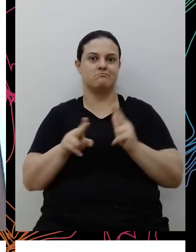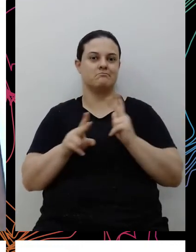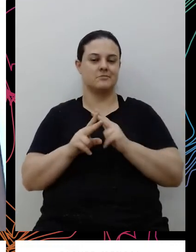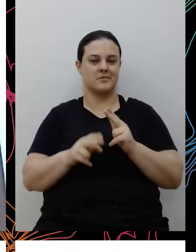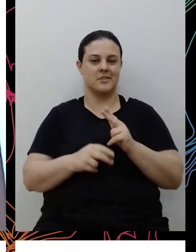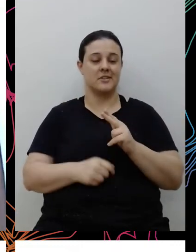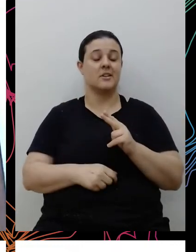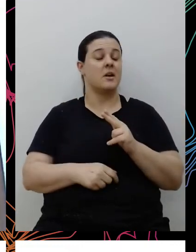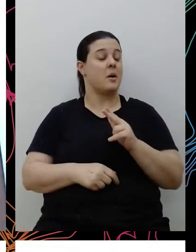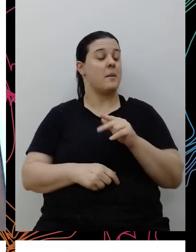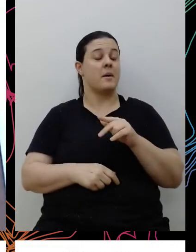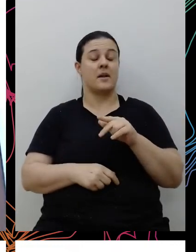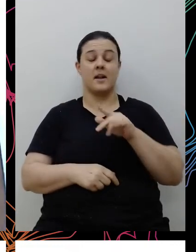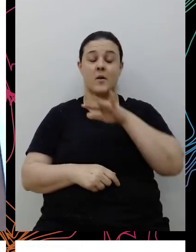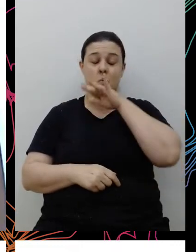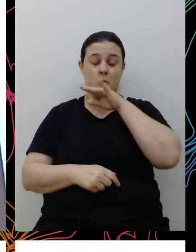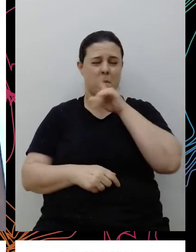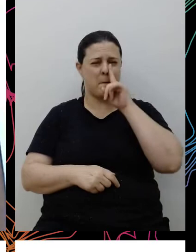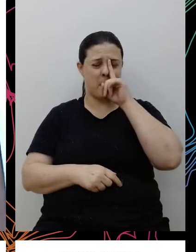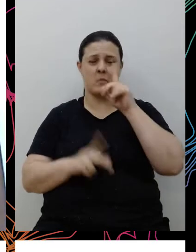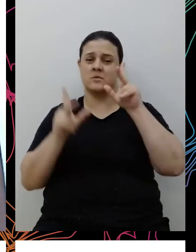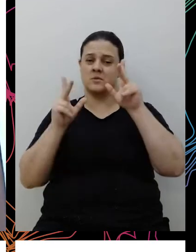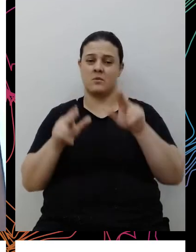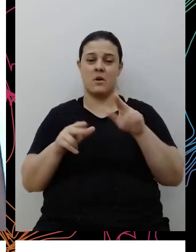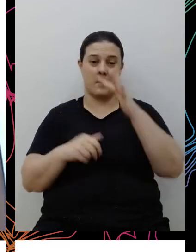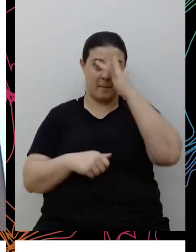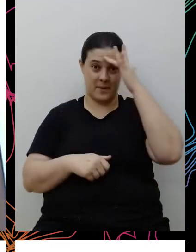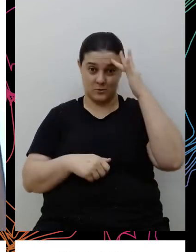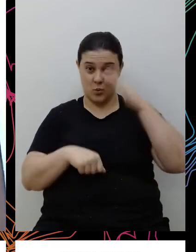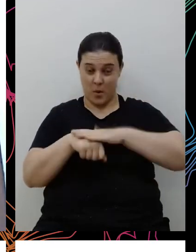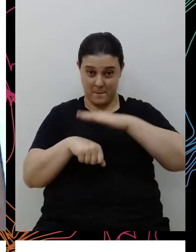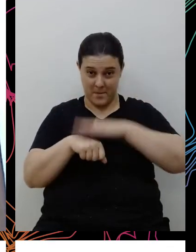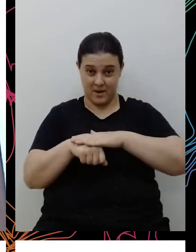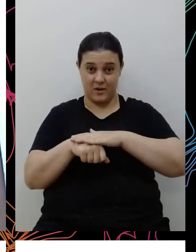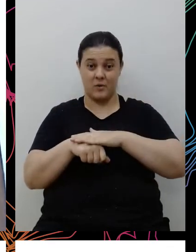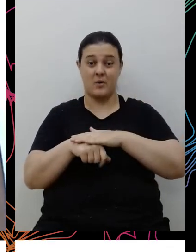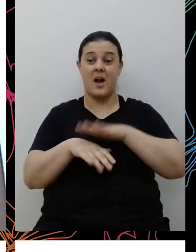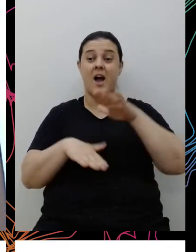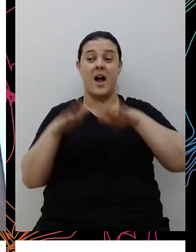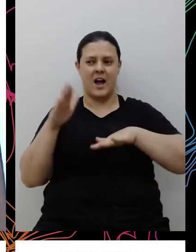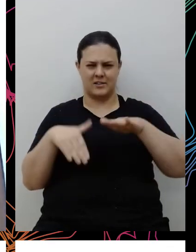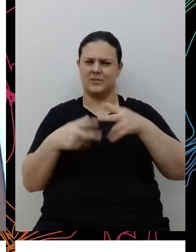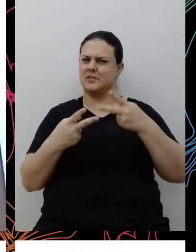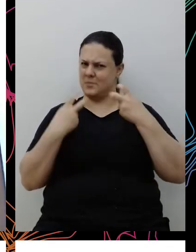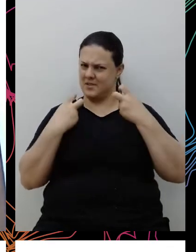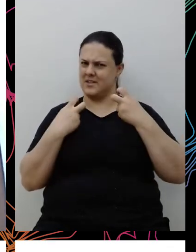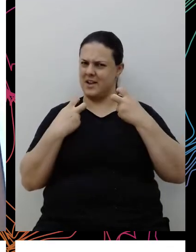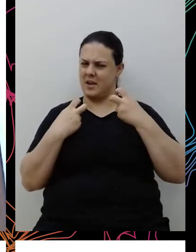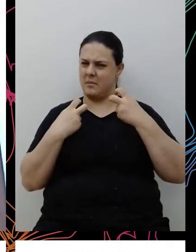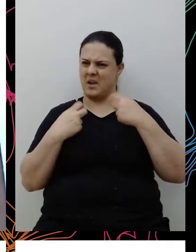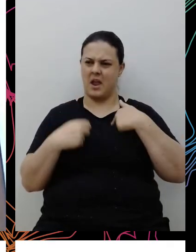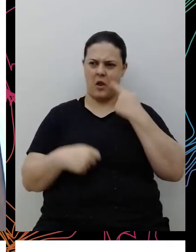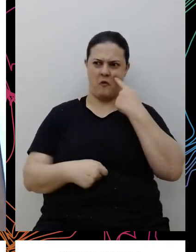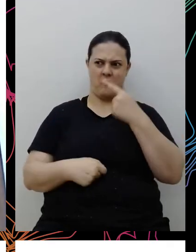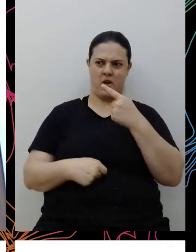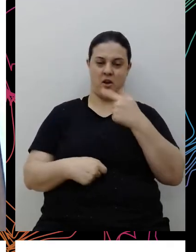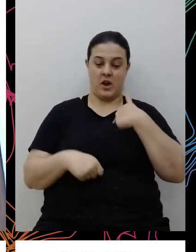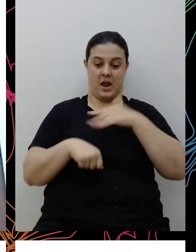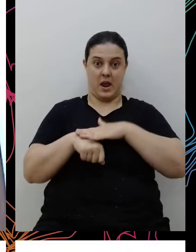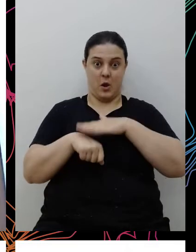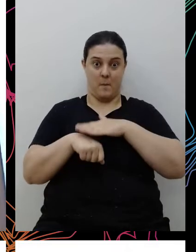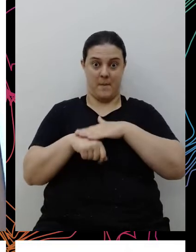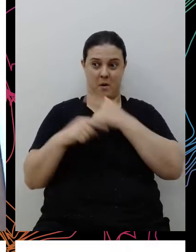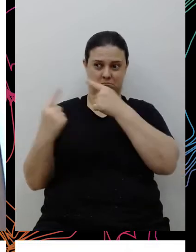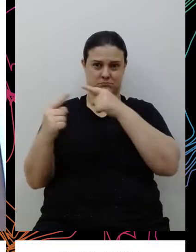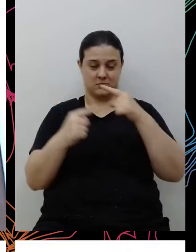nocivo quanto, porque quem pratica muitas vezes não tem essa noção, até tem, mas as pessoas que recebem